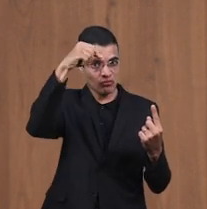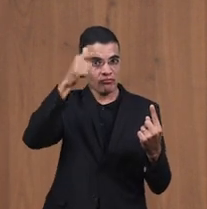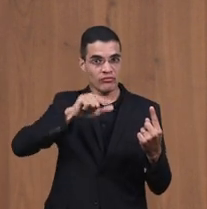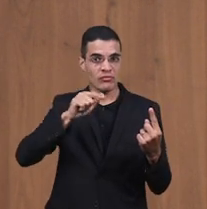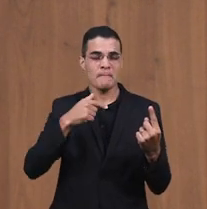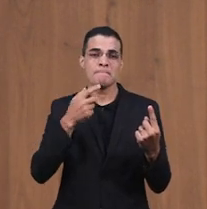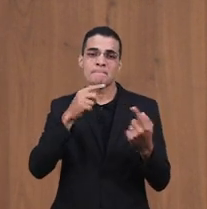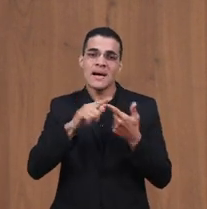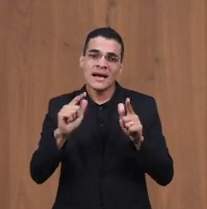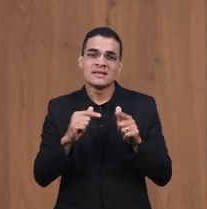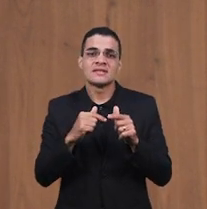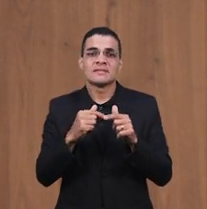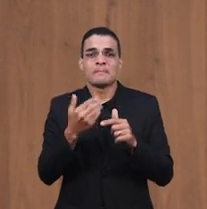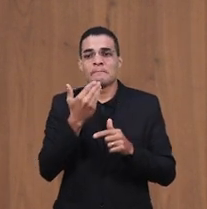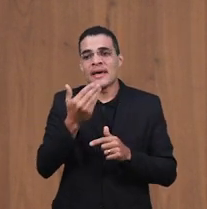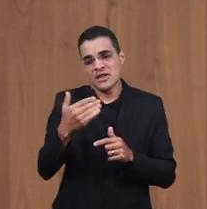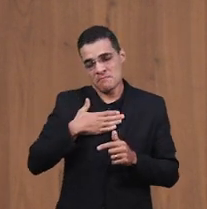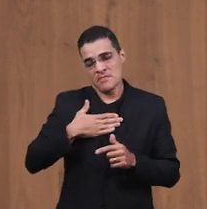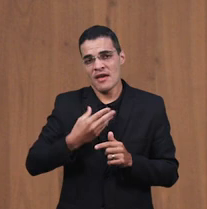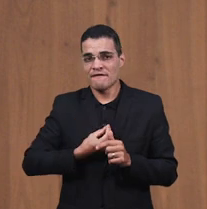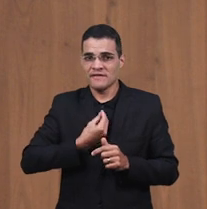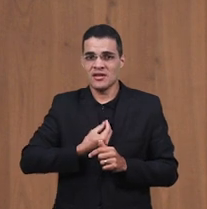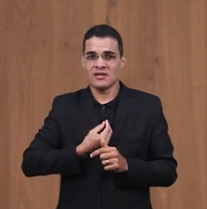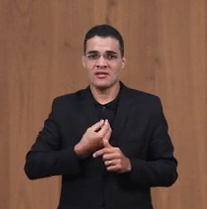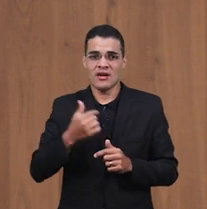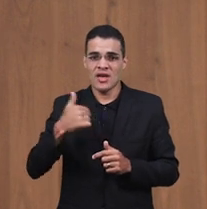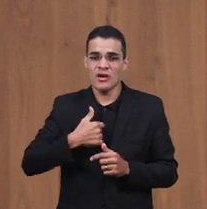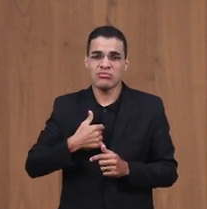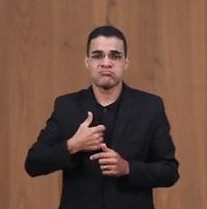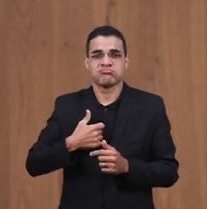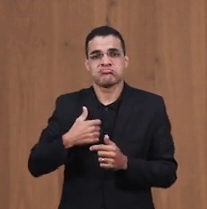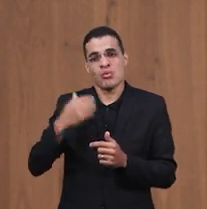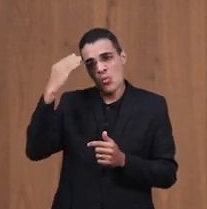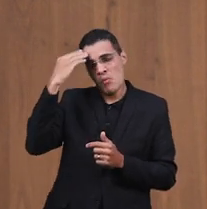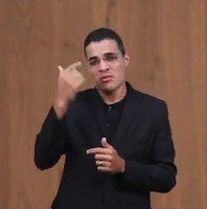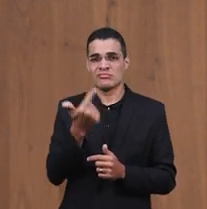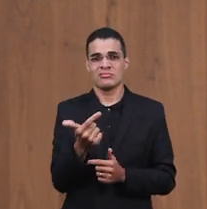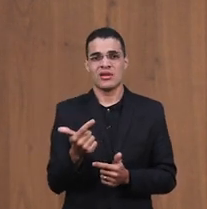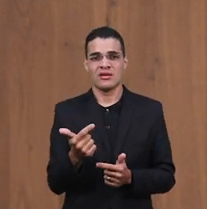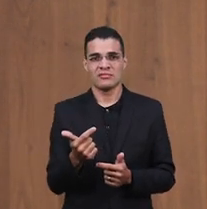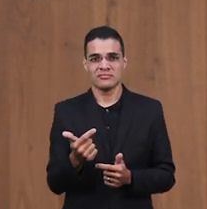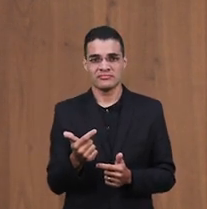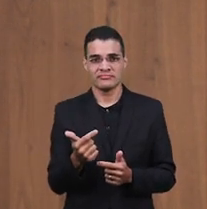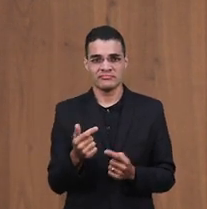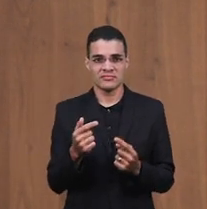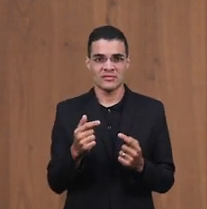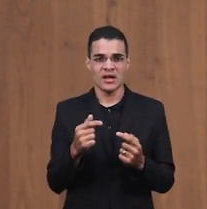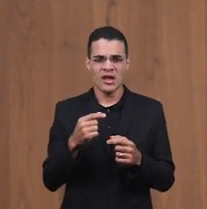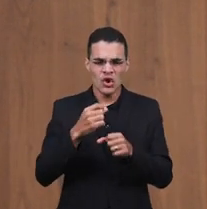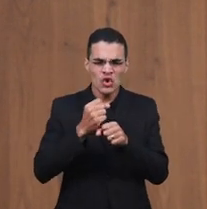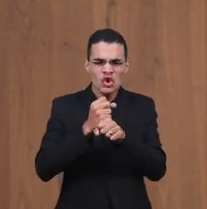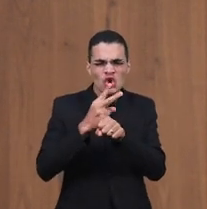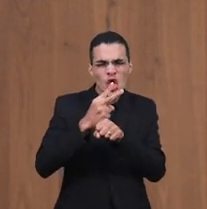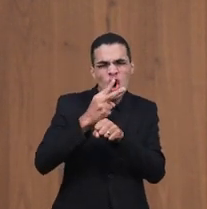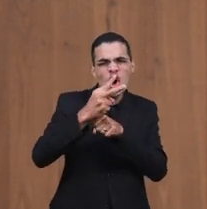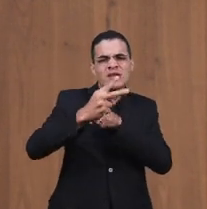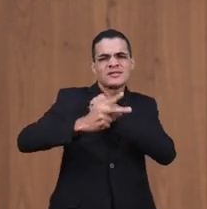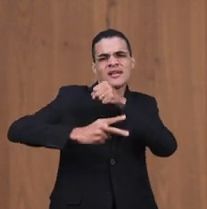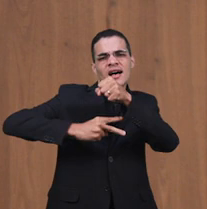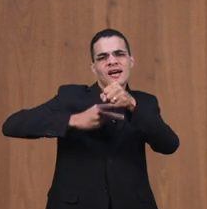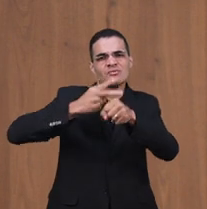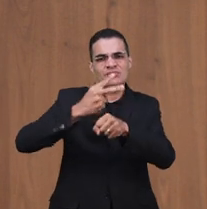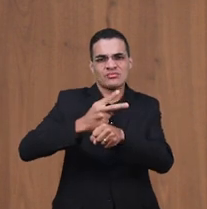injustamente Passaram-se dois anos E o copeiro esqueceu de José